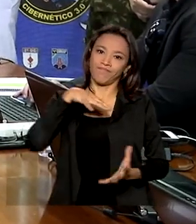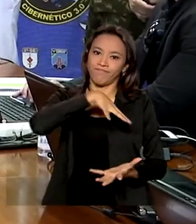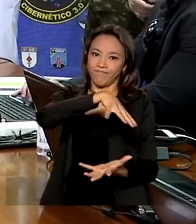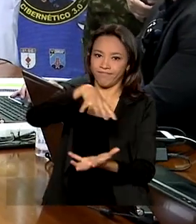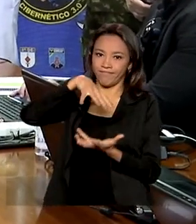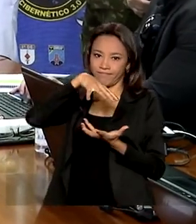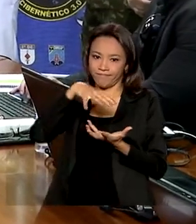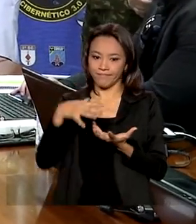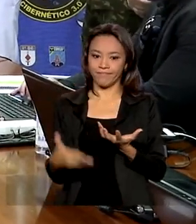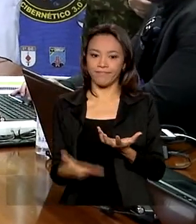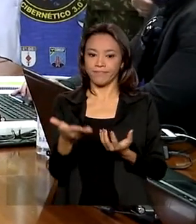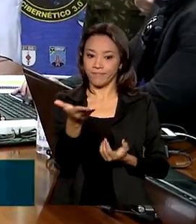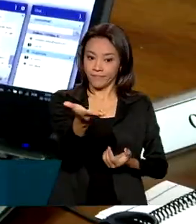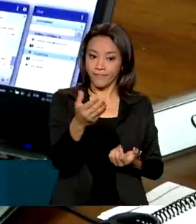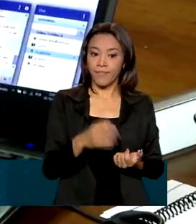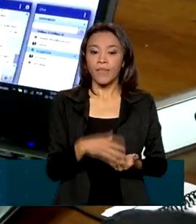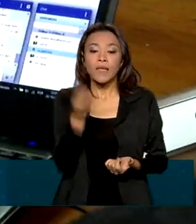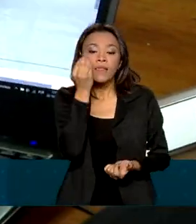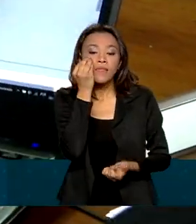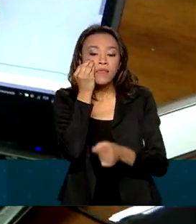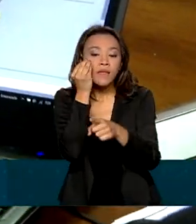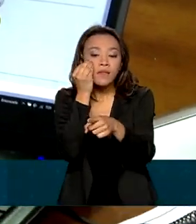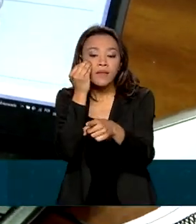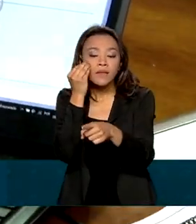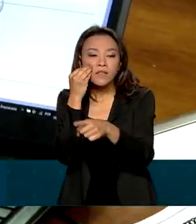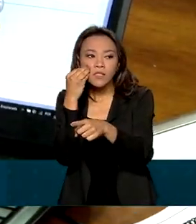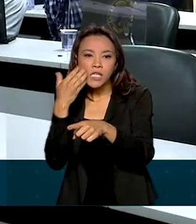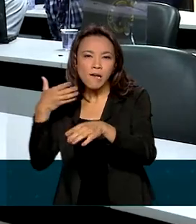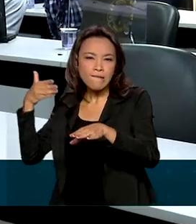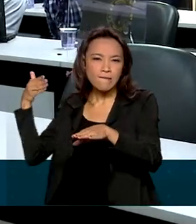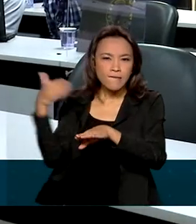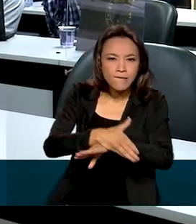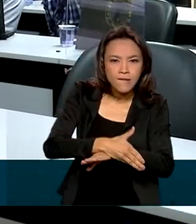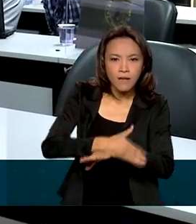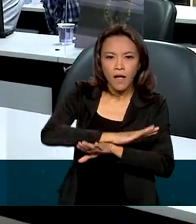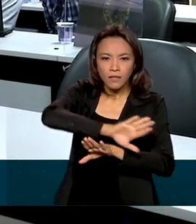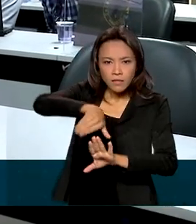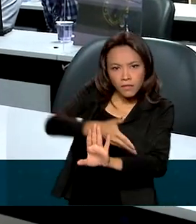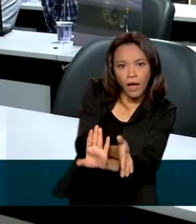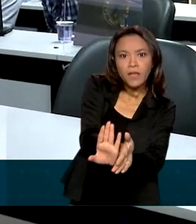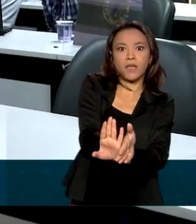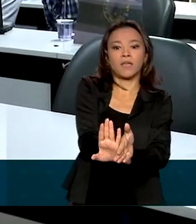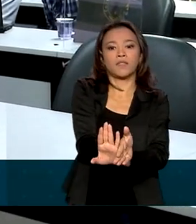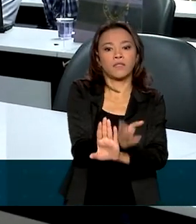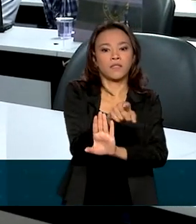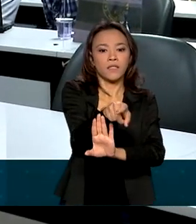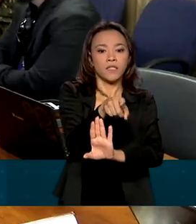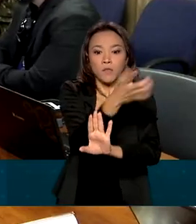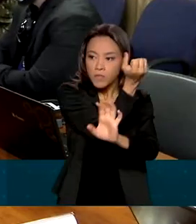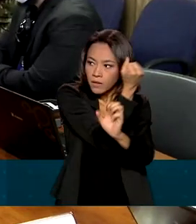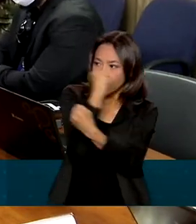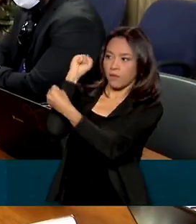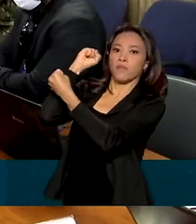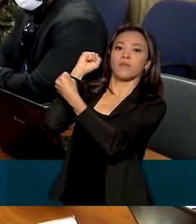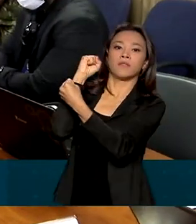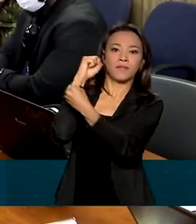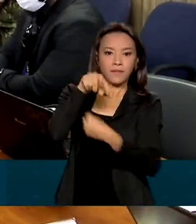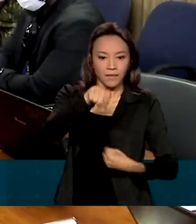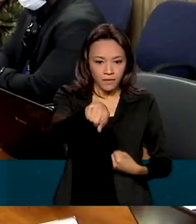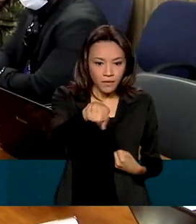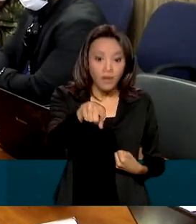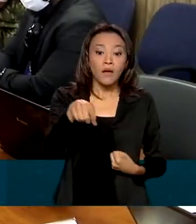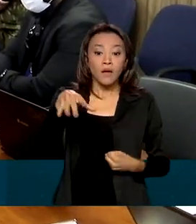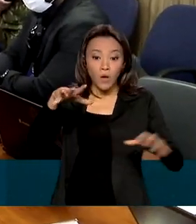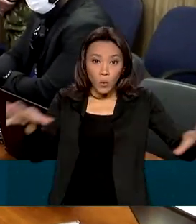De um lado, simulações de ataques cibernéticos e de outro, tentativas de defesa. Especialistas